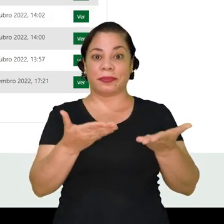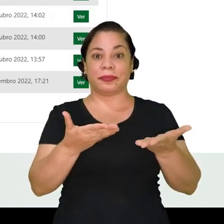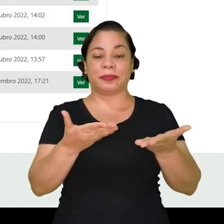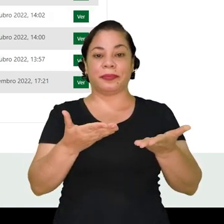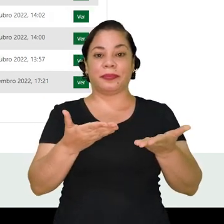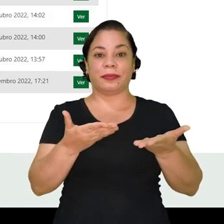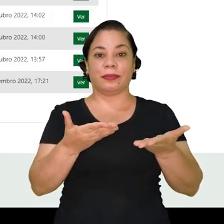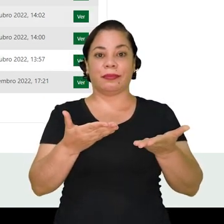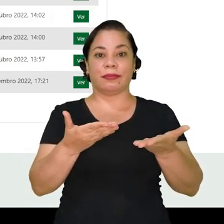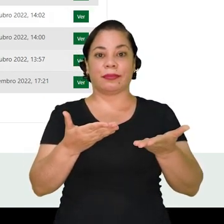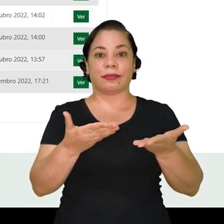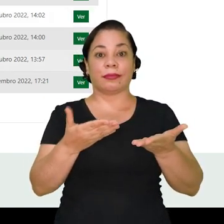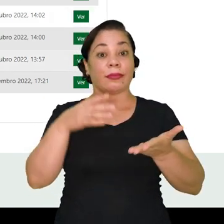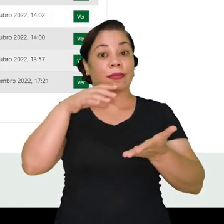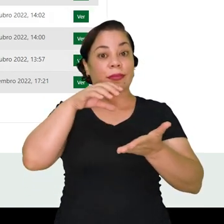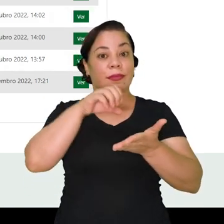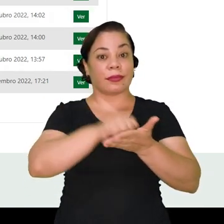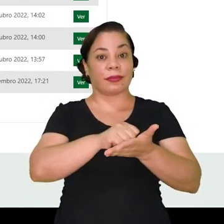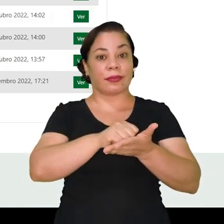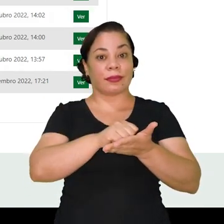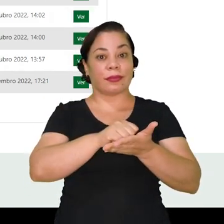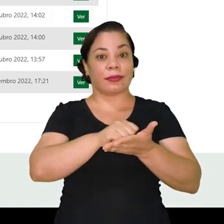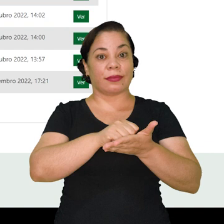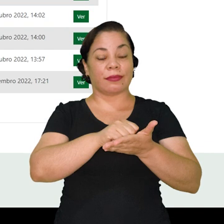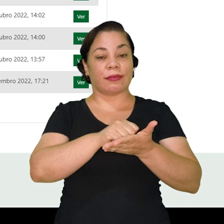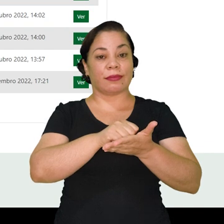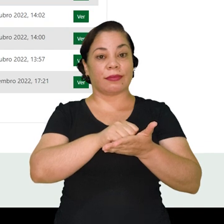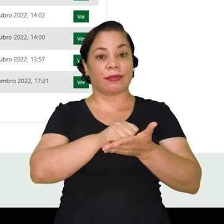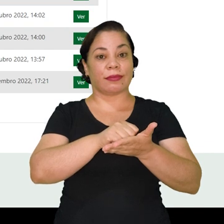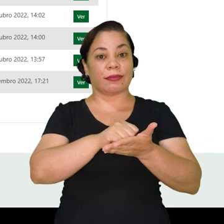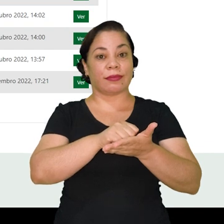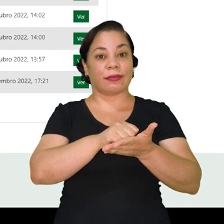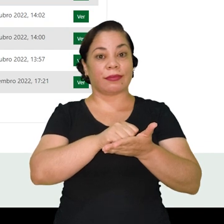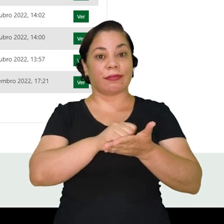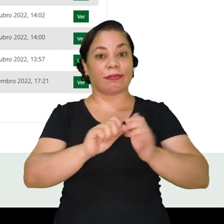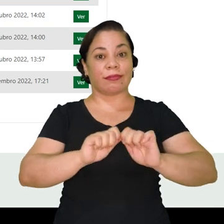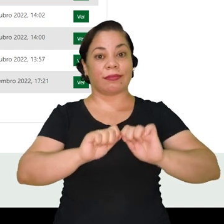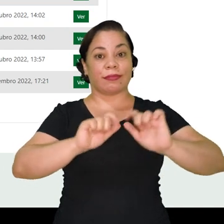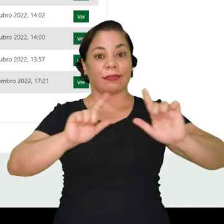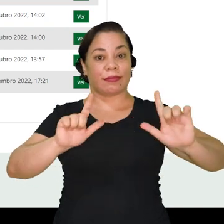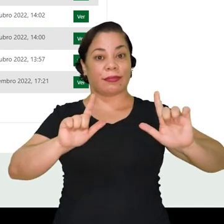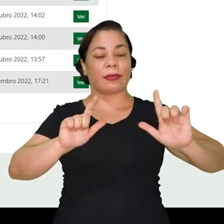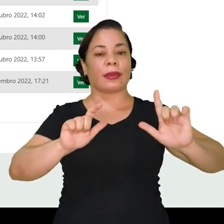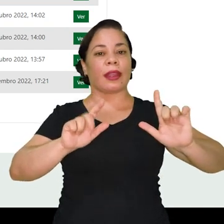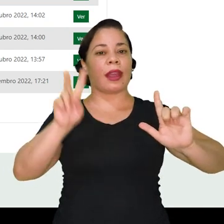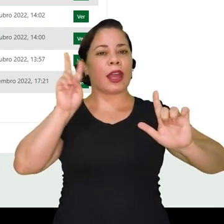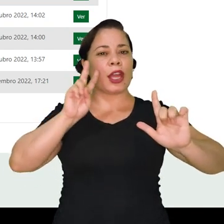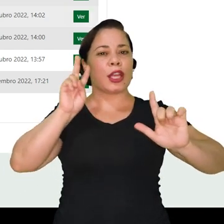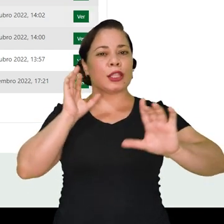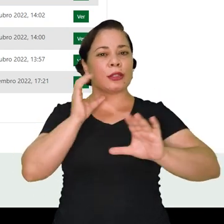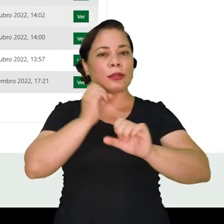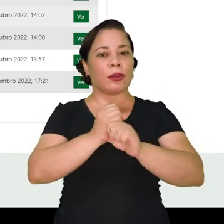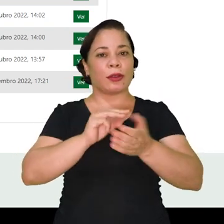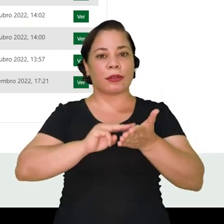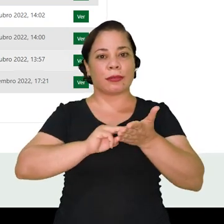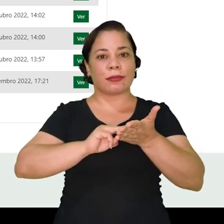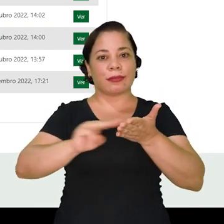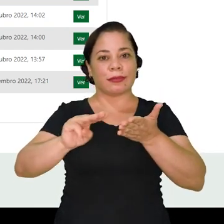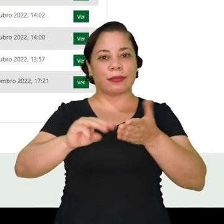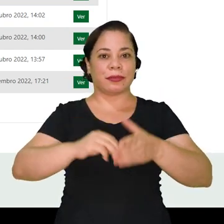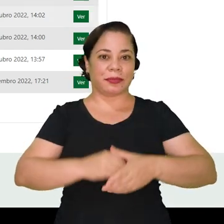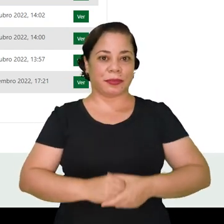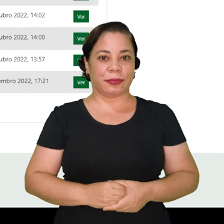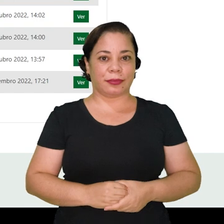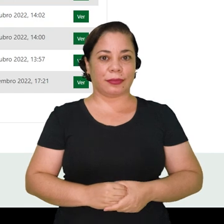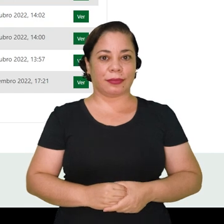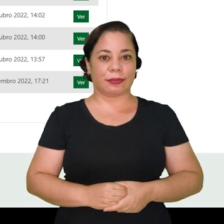registradas nesta aba de histórico de mensagens enviadas.